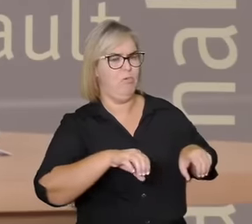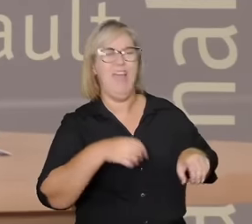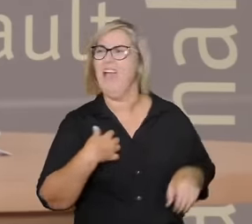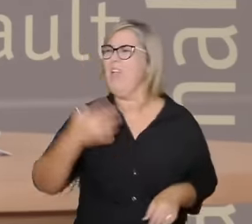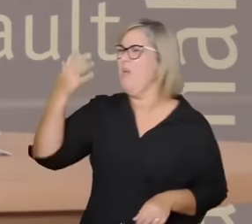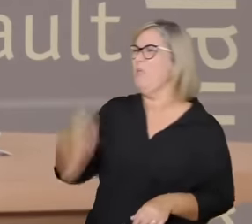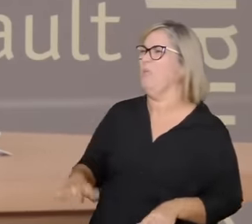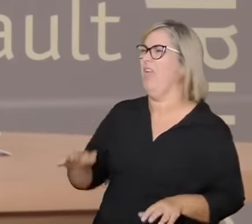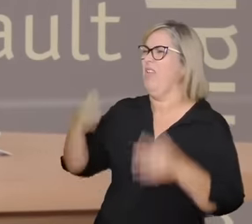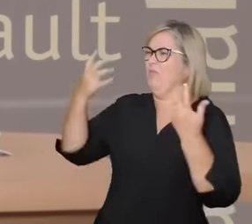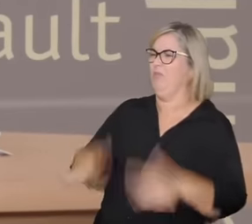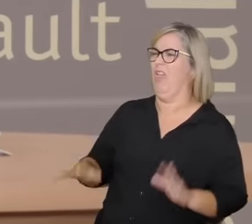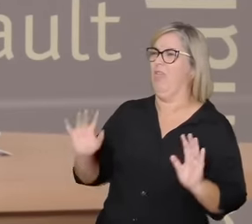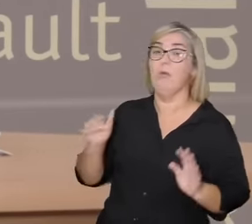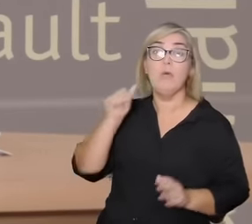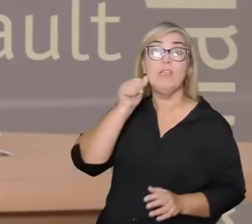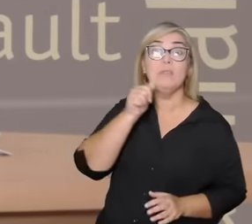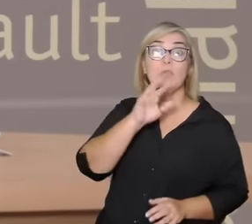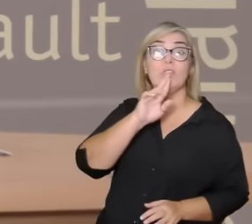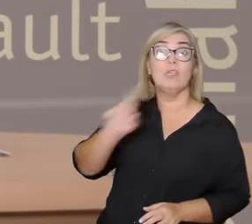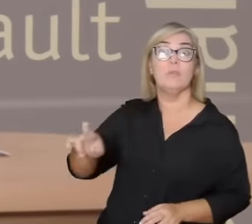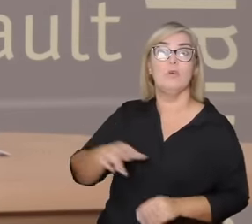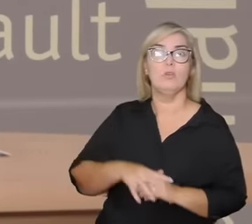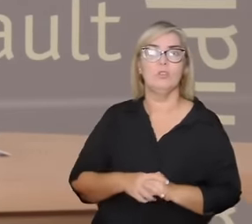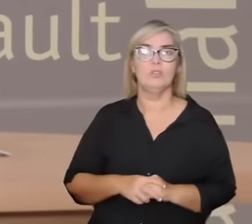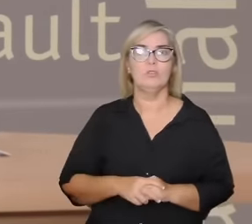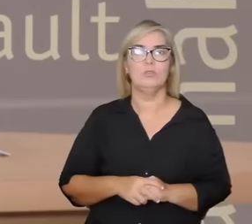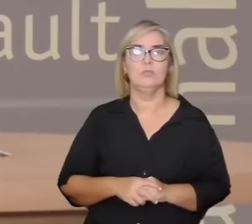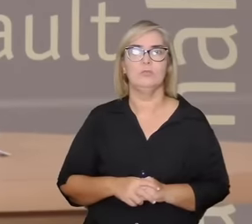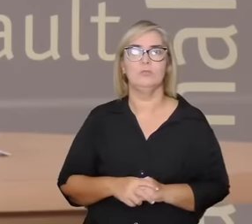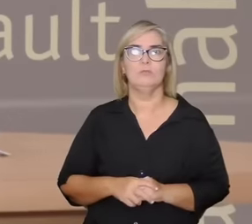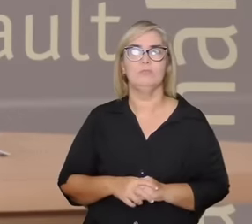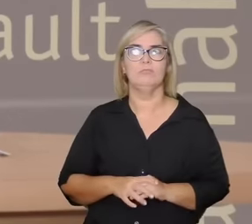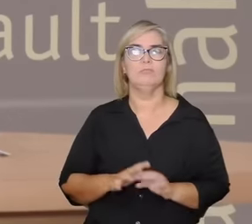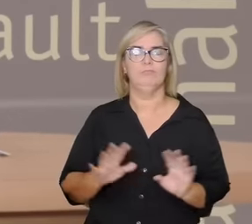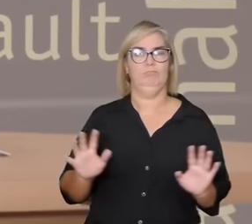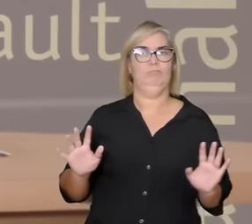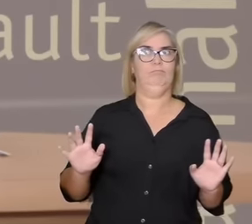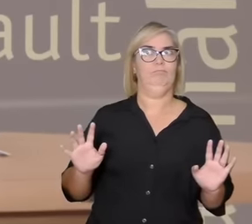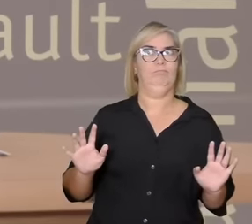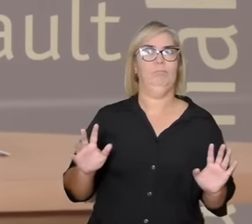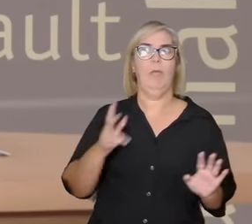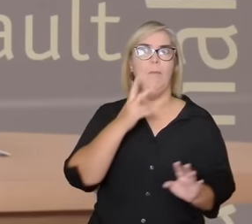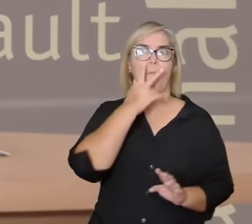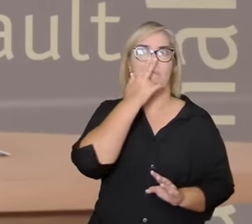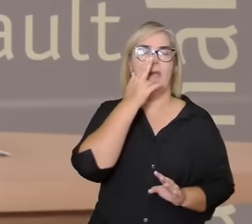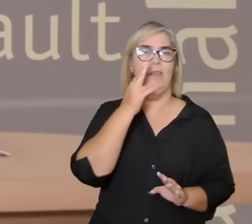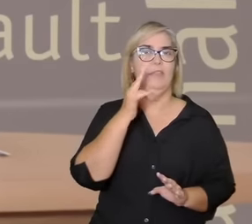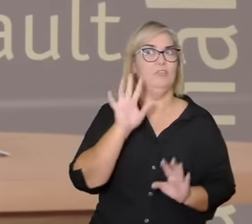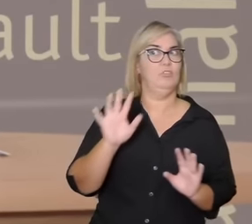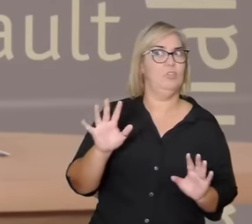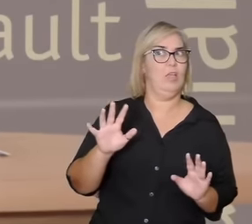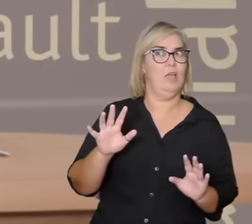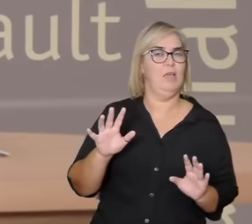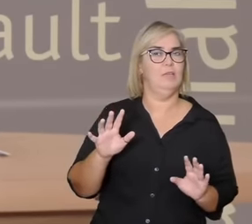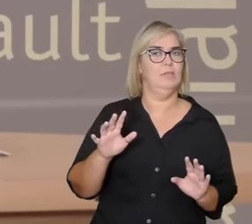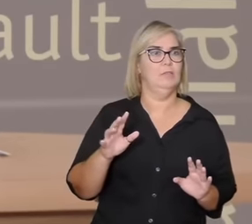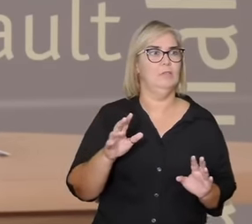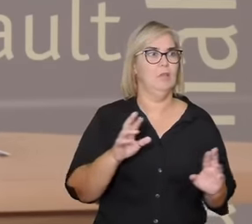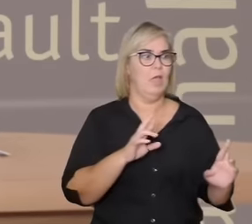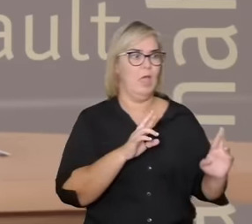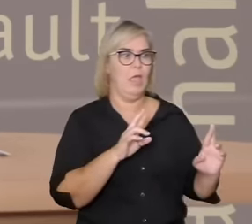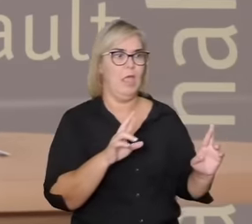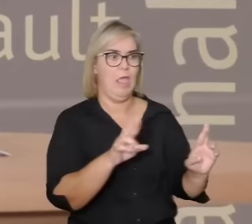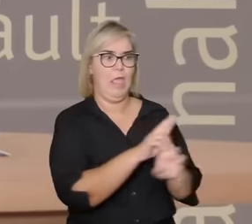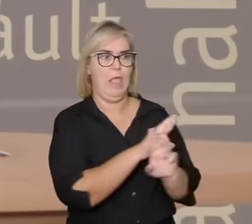sashimi não quero sushi quero nada não quero nada isso vai dar uma combinação esse ecossistema afetivo vai dar uma